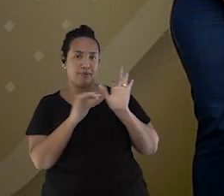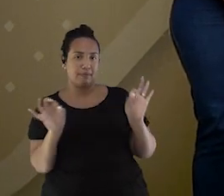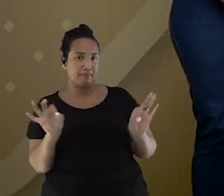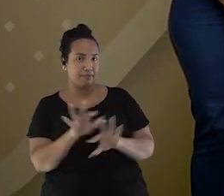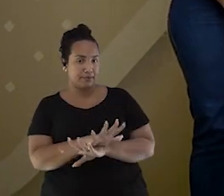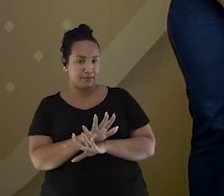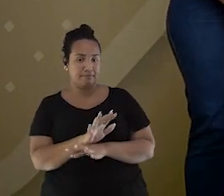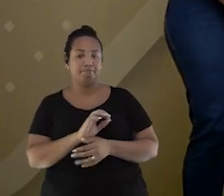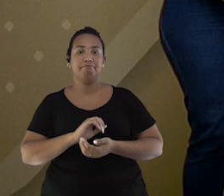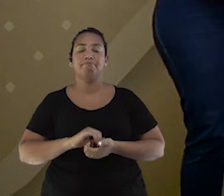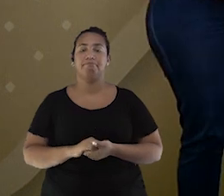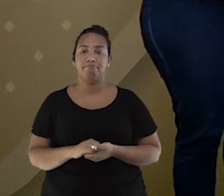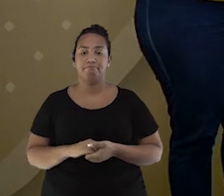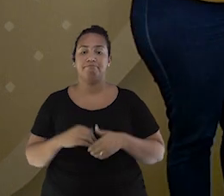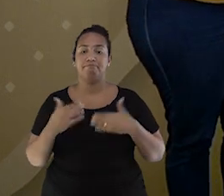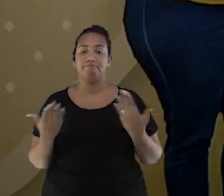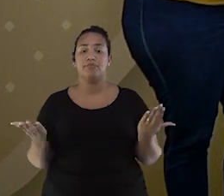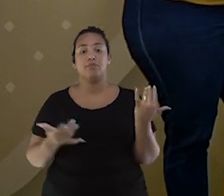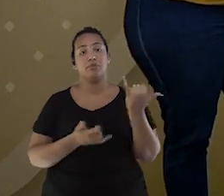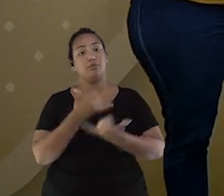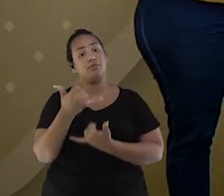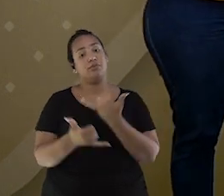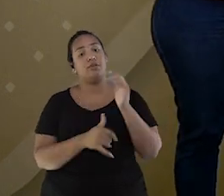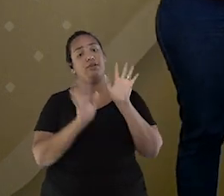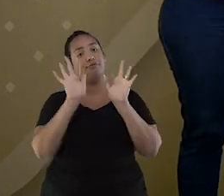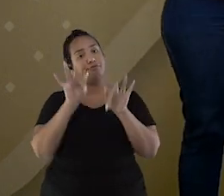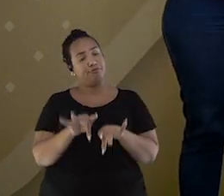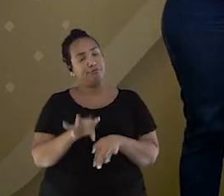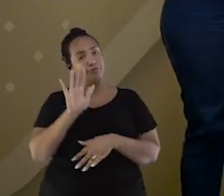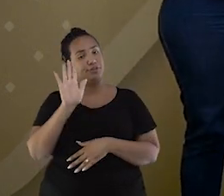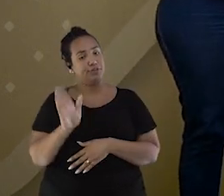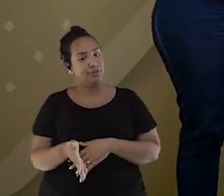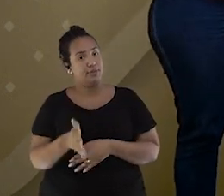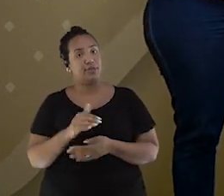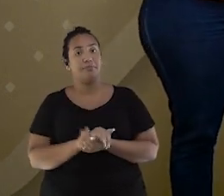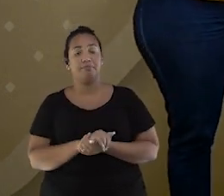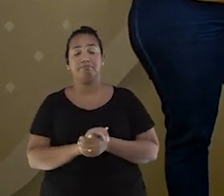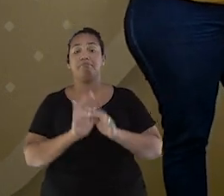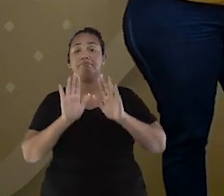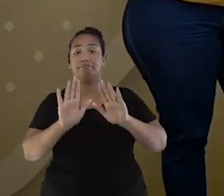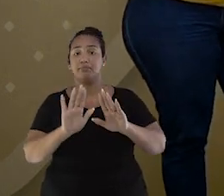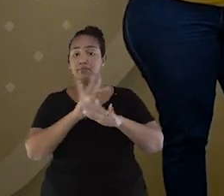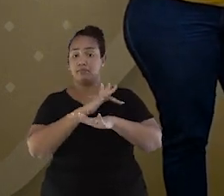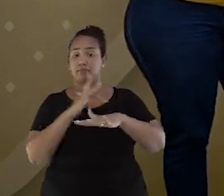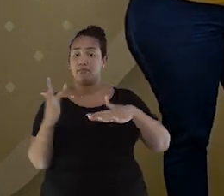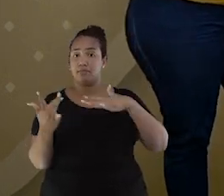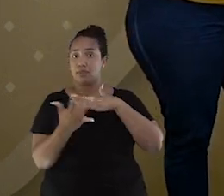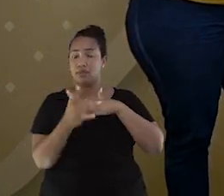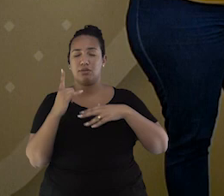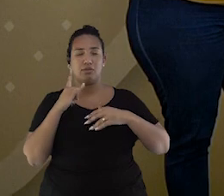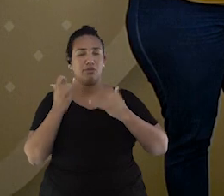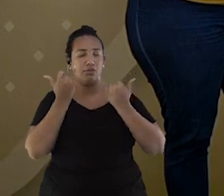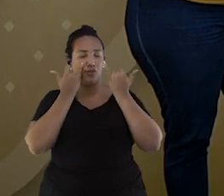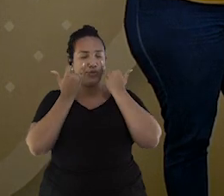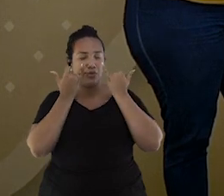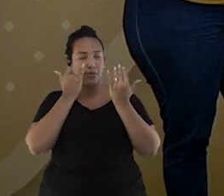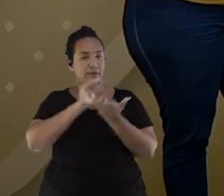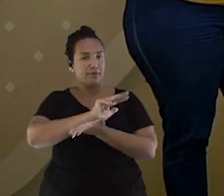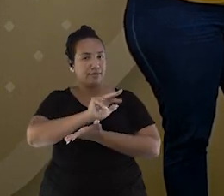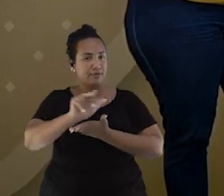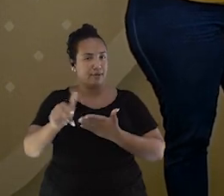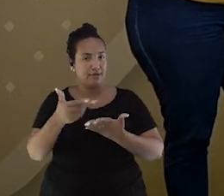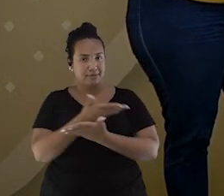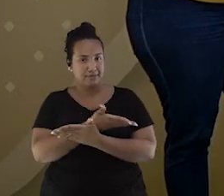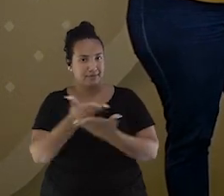E a nossa brincadeira chegou ao fim. Mas as nossas redes sociais estão cheias de novidades para vocês.